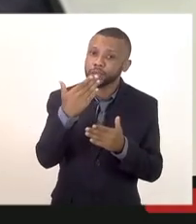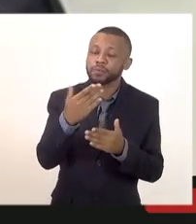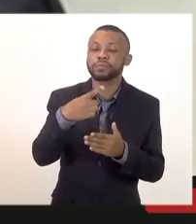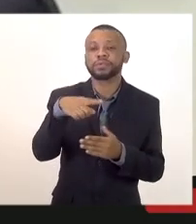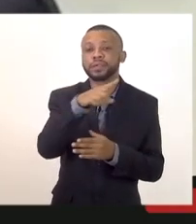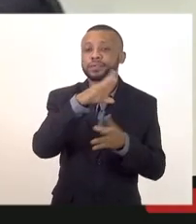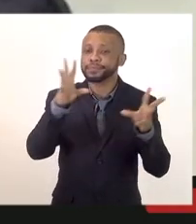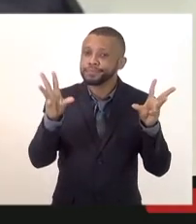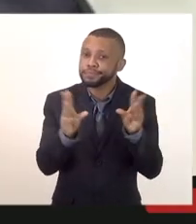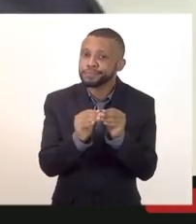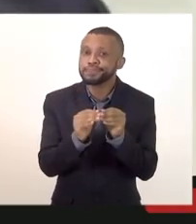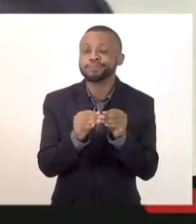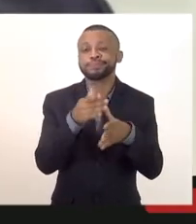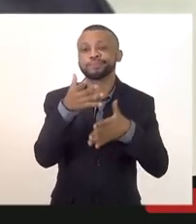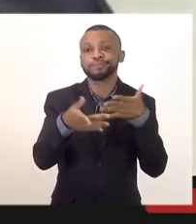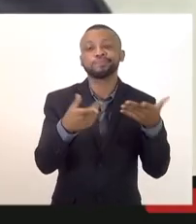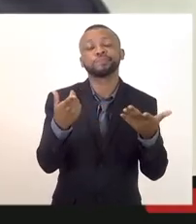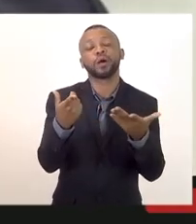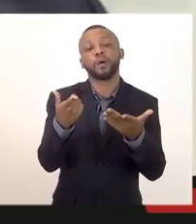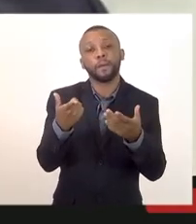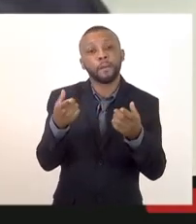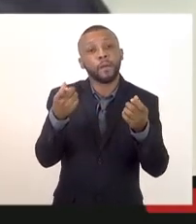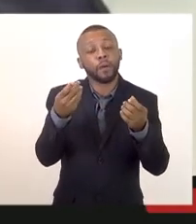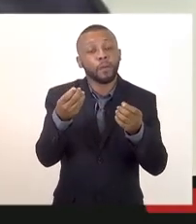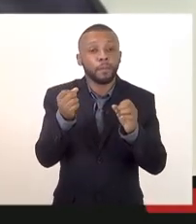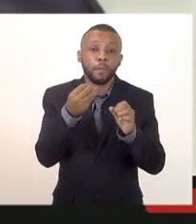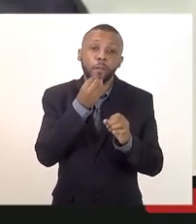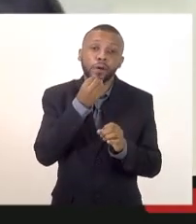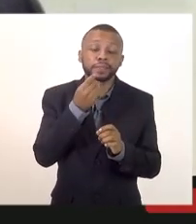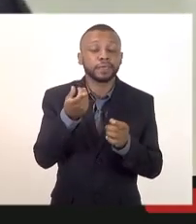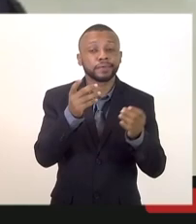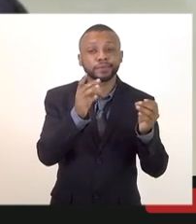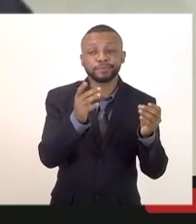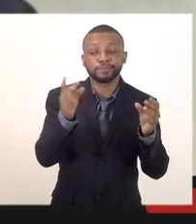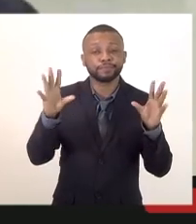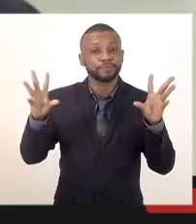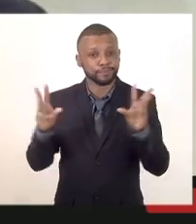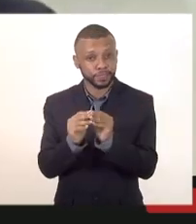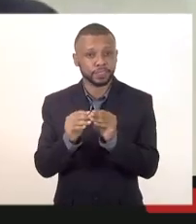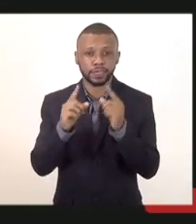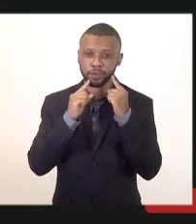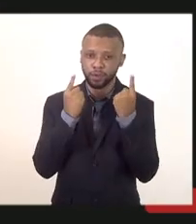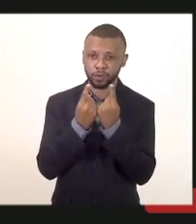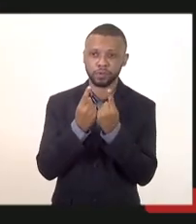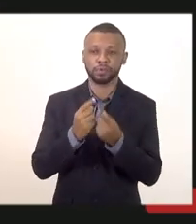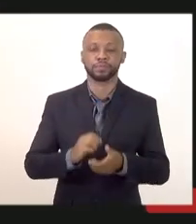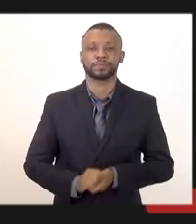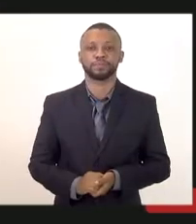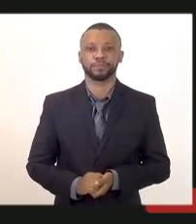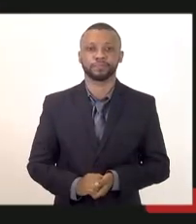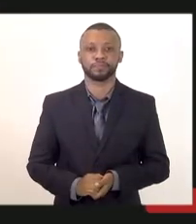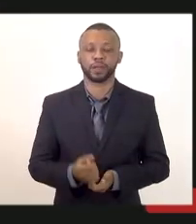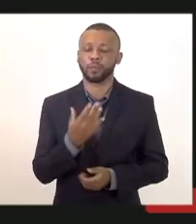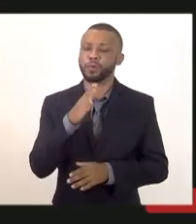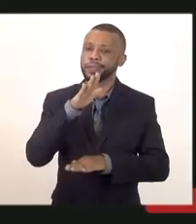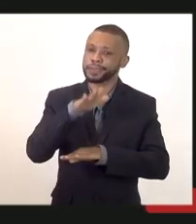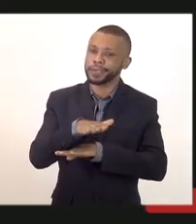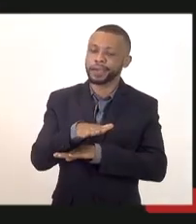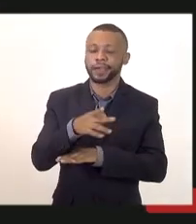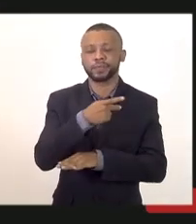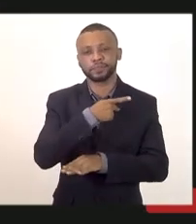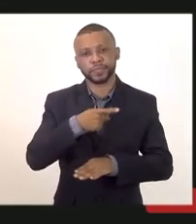poder entregar aqui o horário para a TV Alerj obrigado com a palavra o Júlio boa tarde seu presidente Rodrigo Amorim